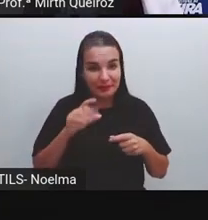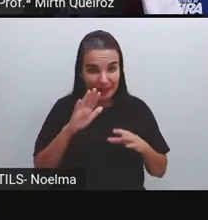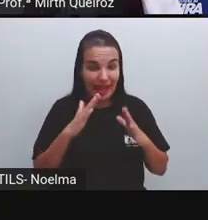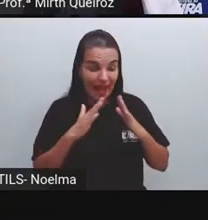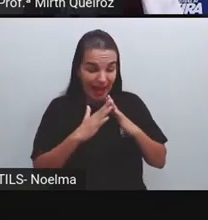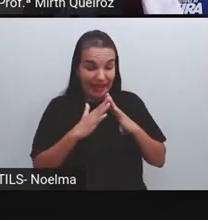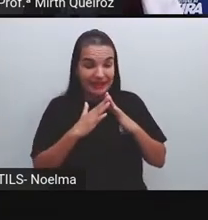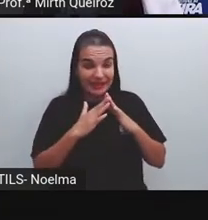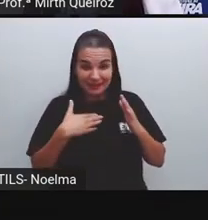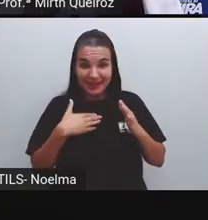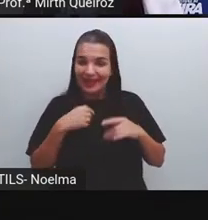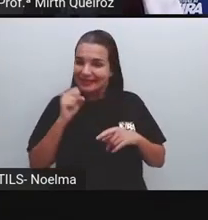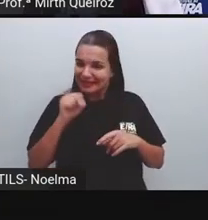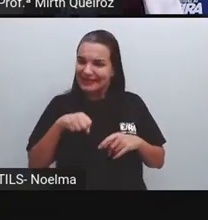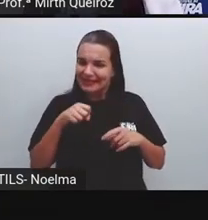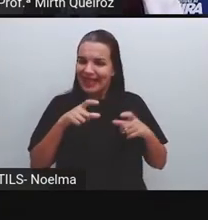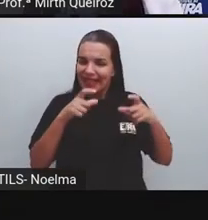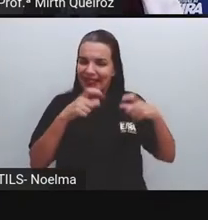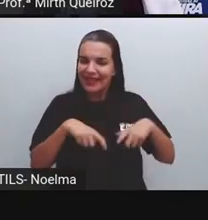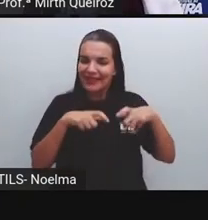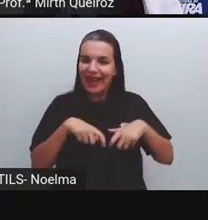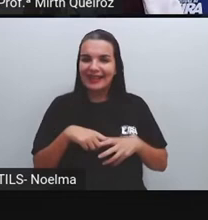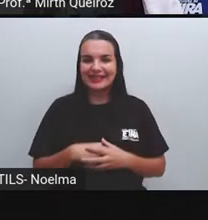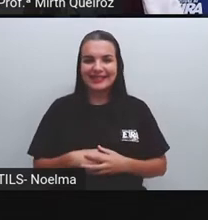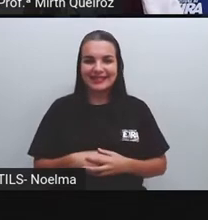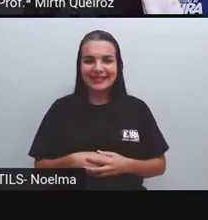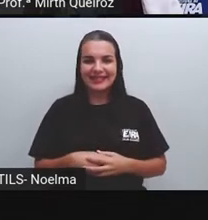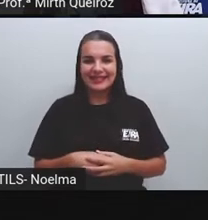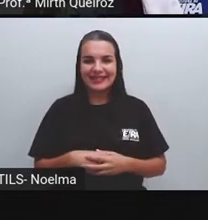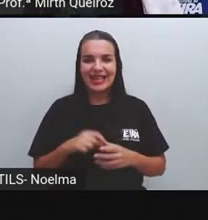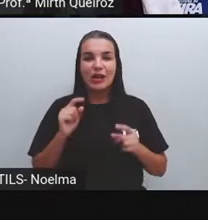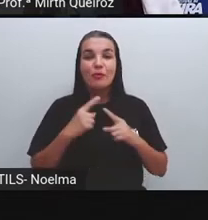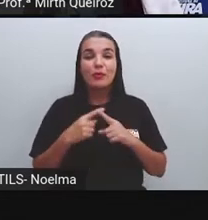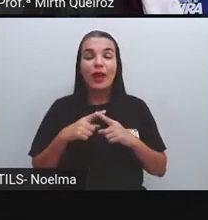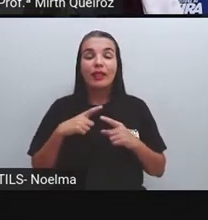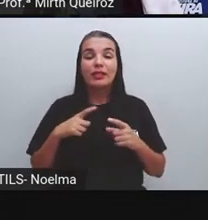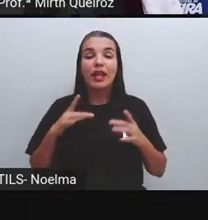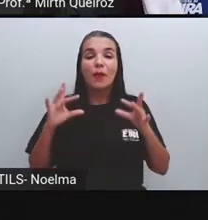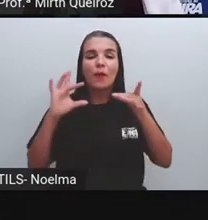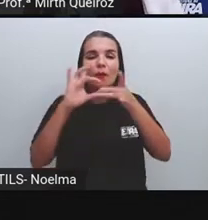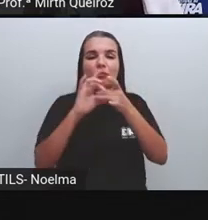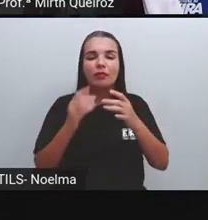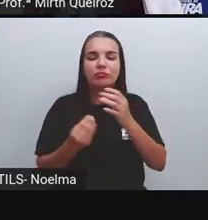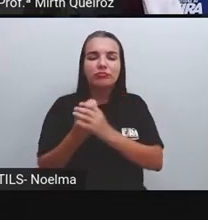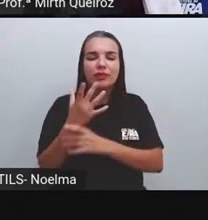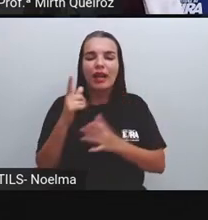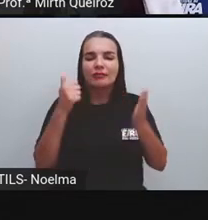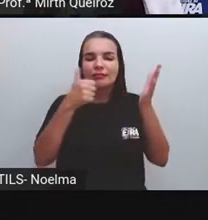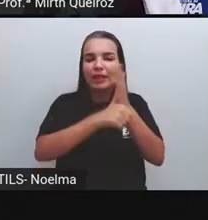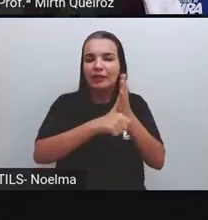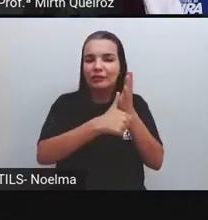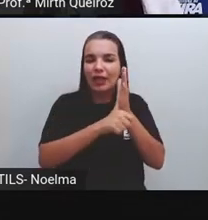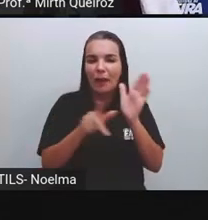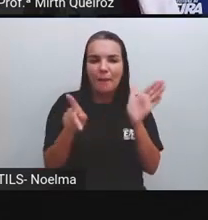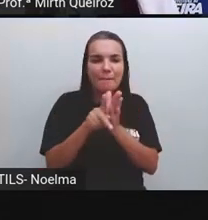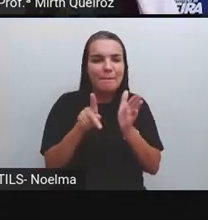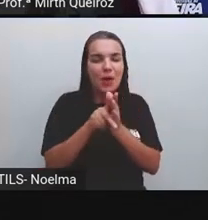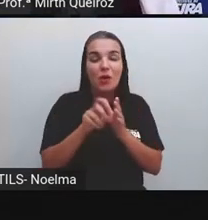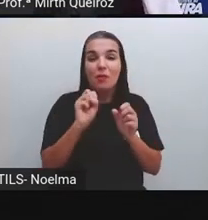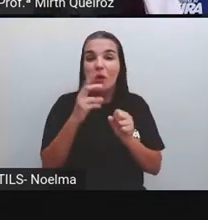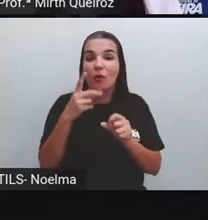lugar com os quais nós vamos criar uma identidade, ou seja, que tem